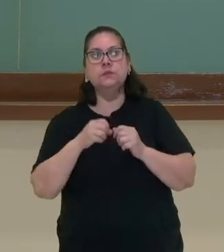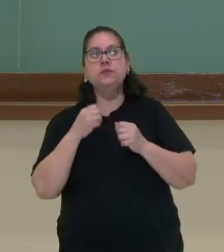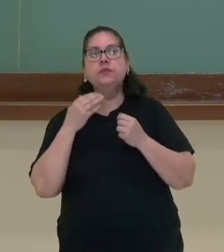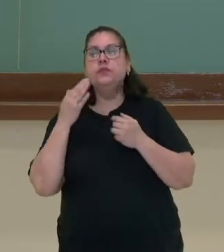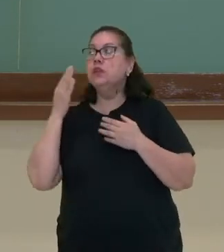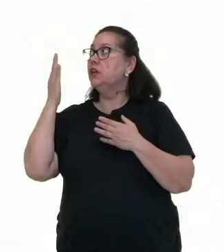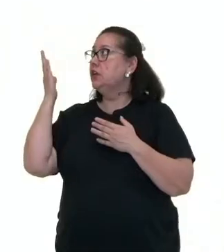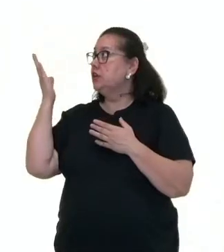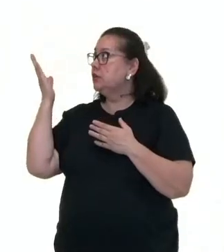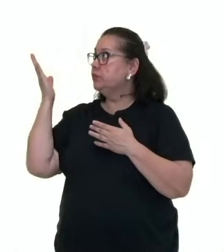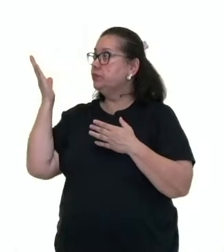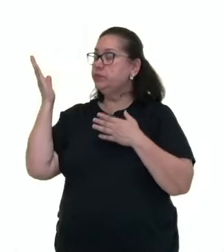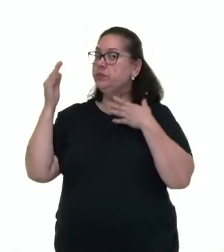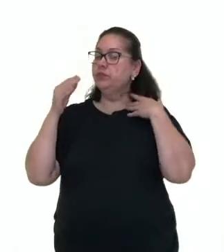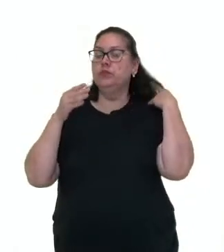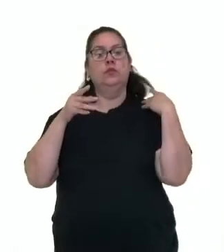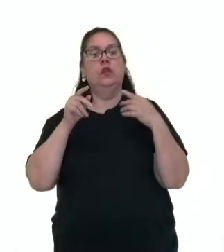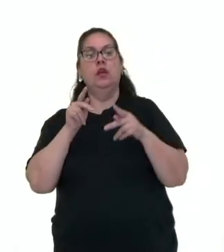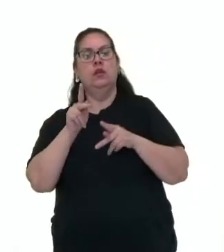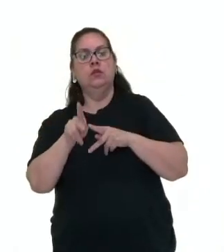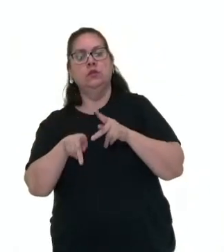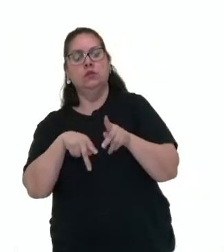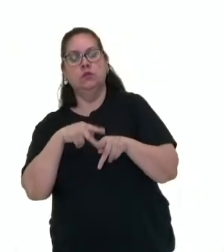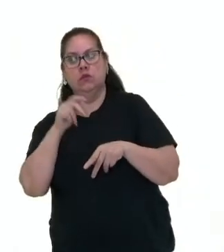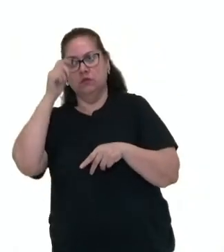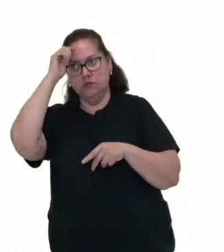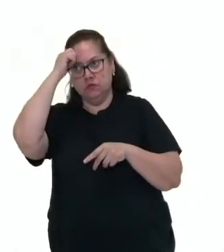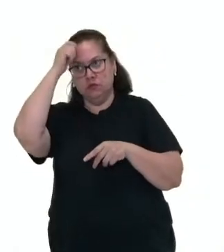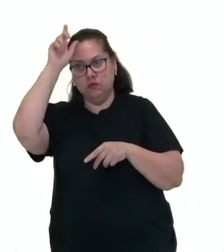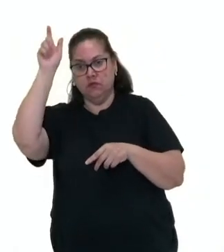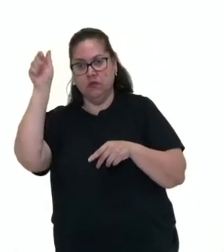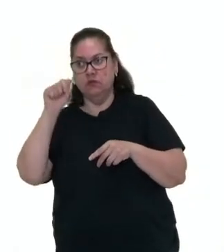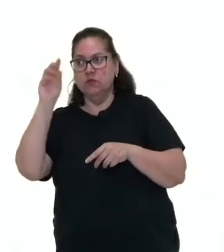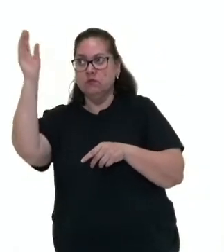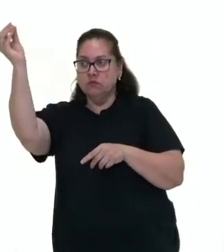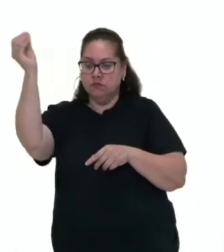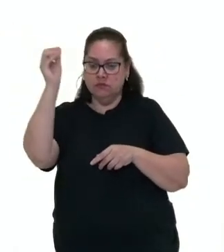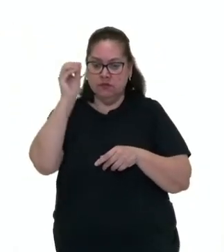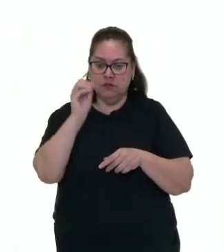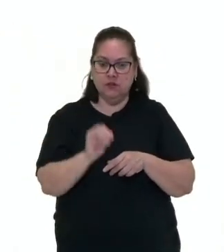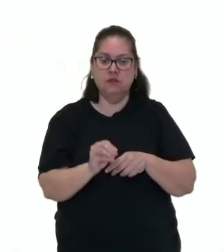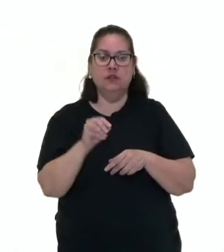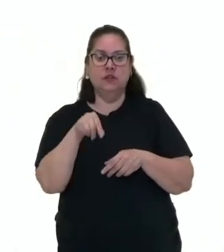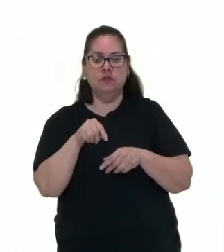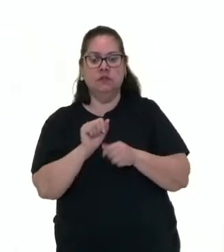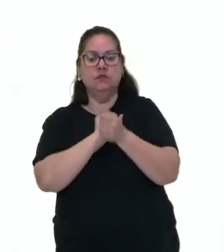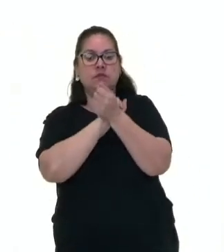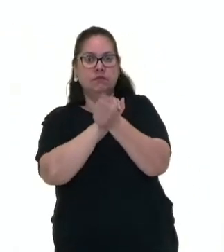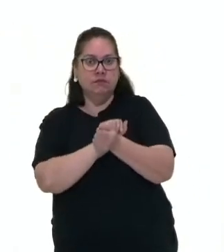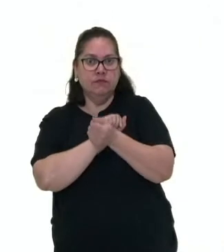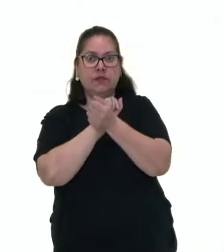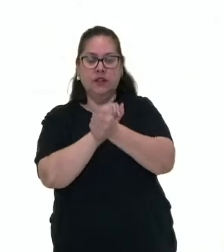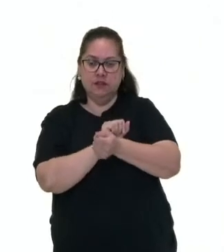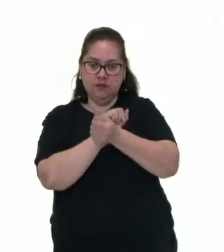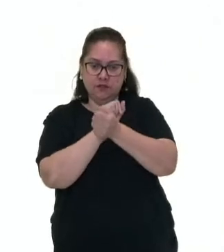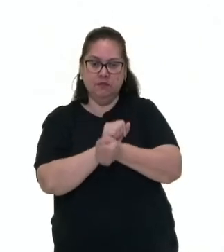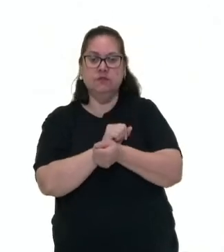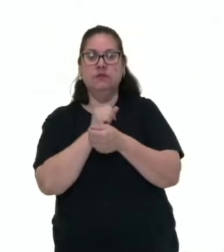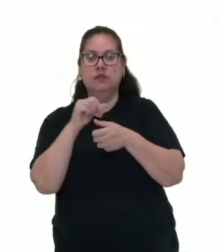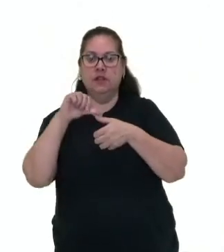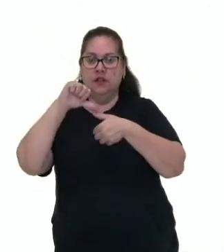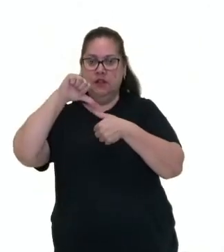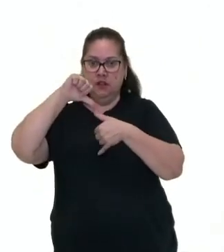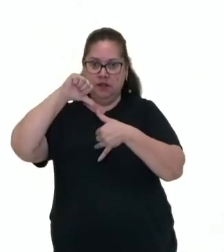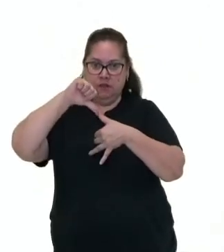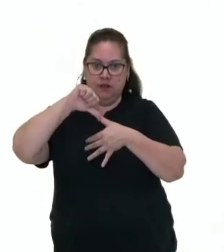Aqui, pessoal, os povos africanos foram trazidos para a América para serem utilizados como uma mão de obra